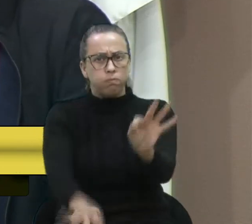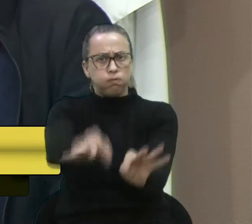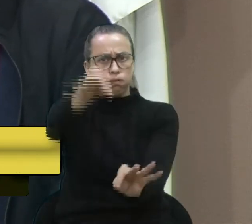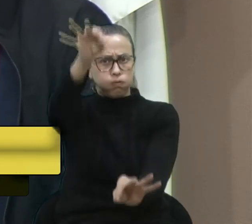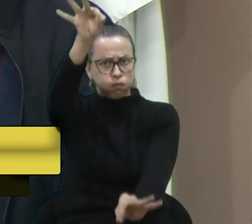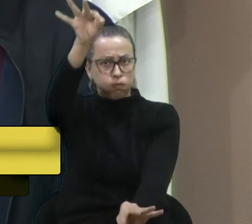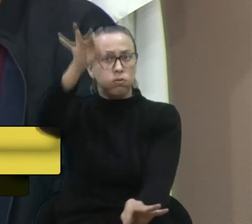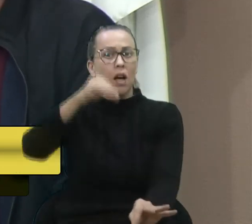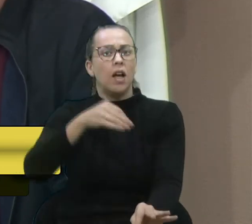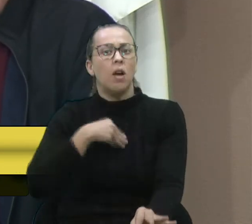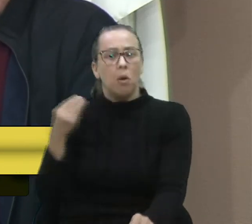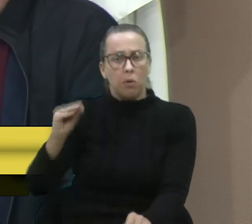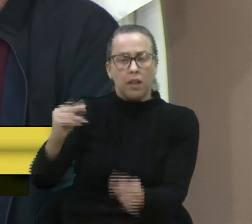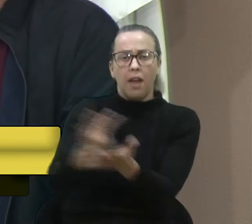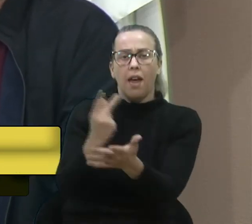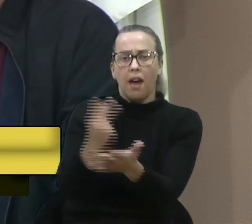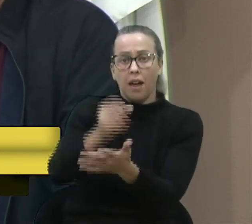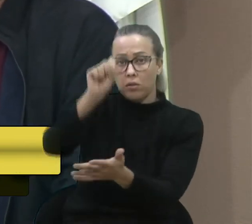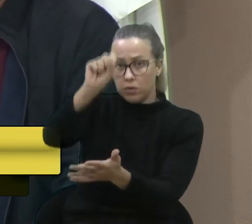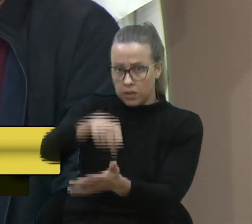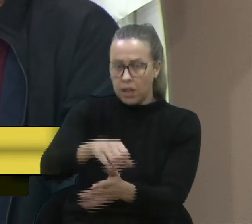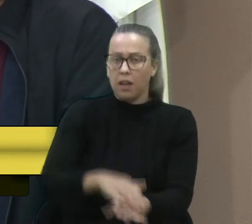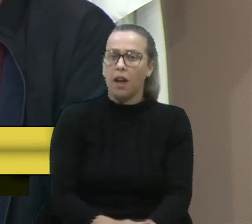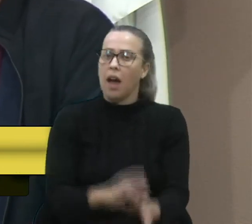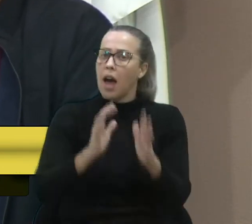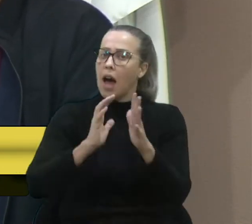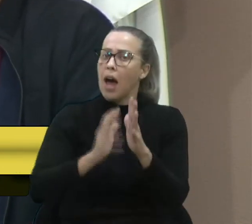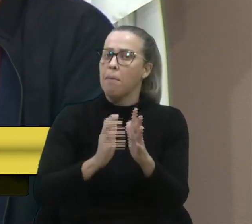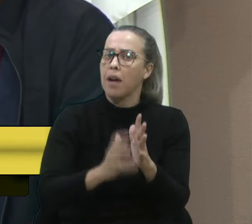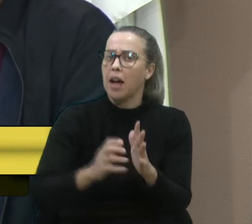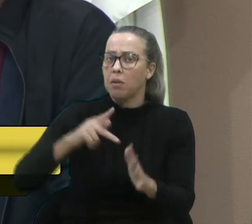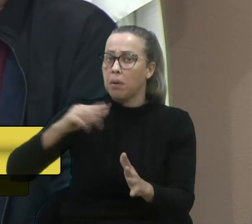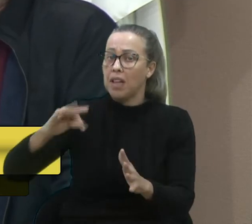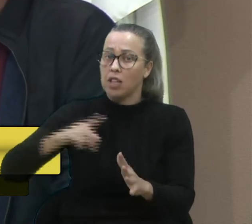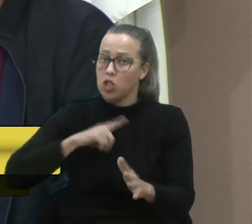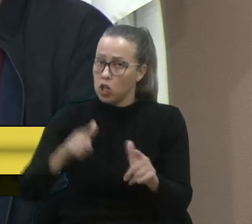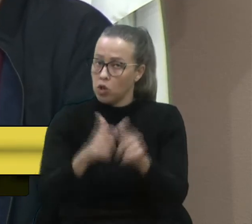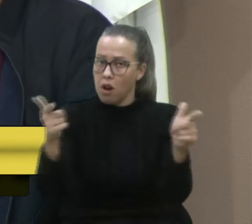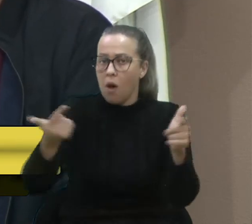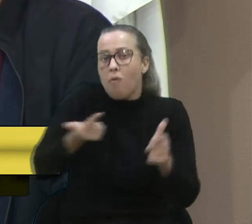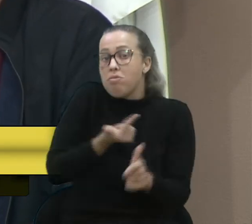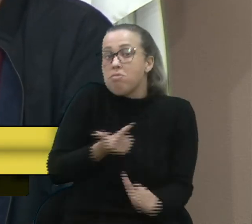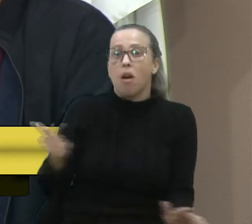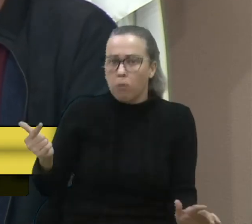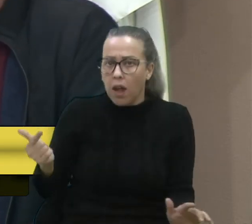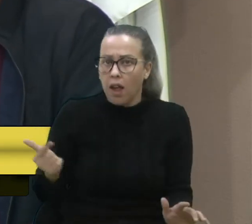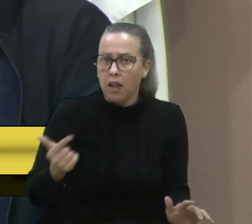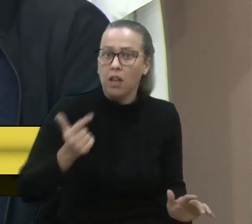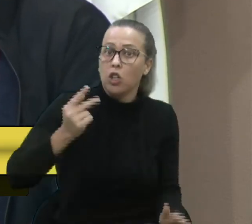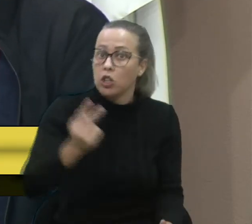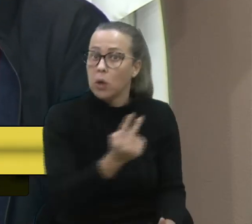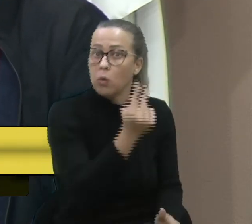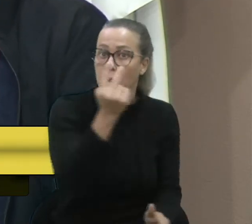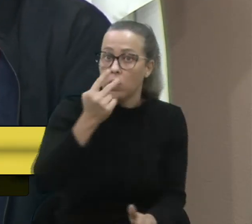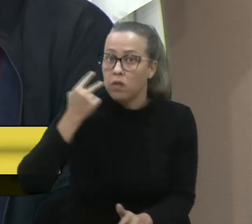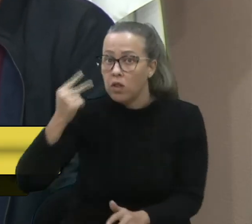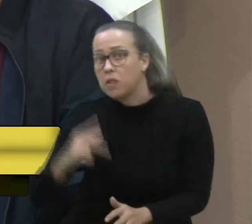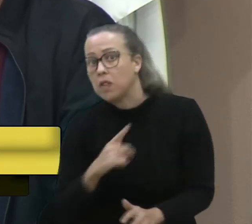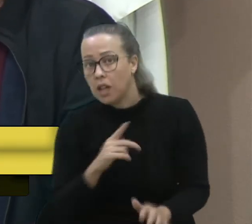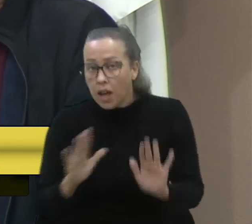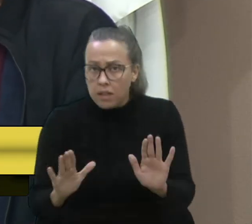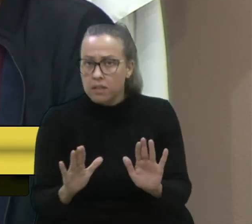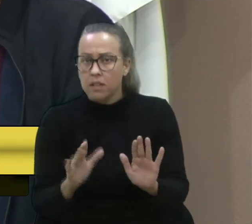coloquei erradamente, sim, que a bancada tinha jornal, não tem. São dois vereadores que têm,